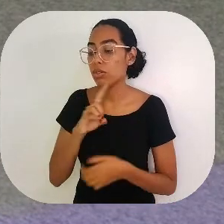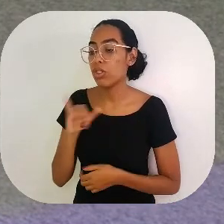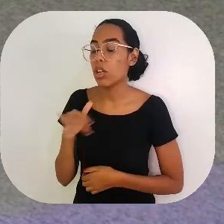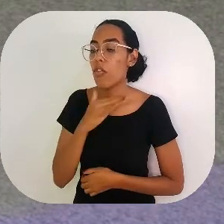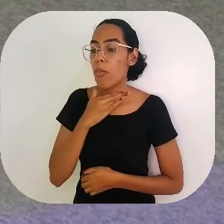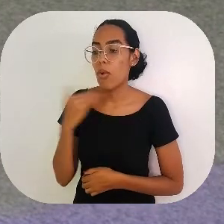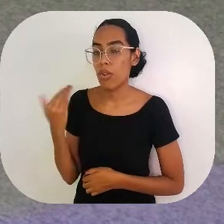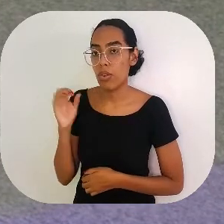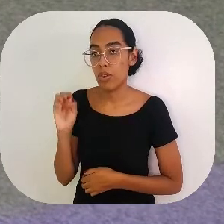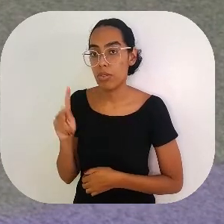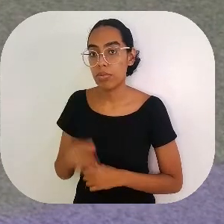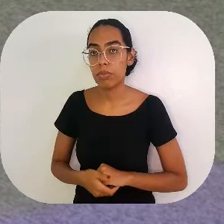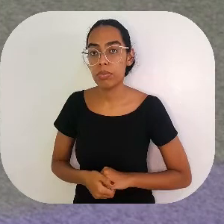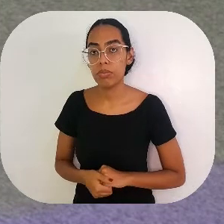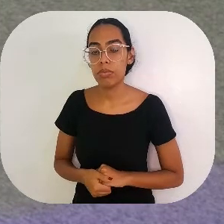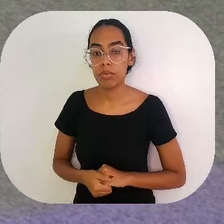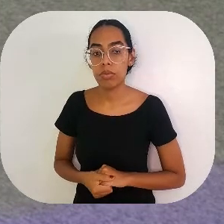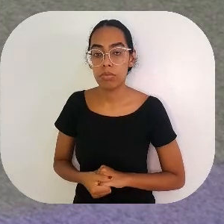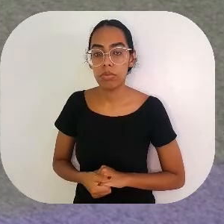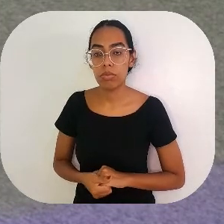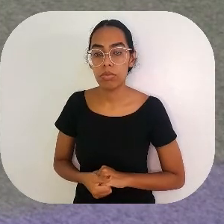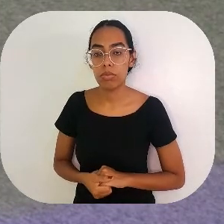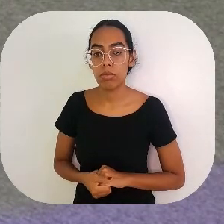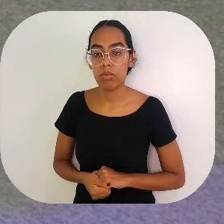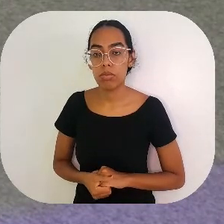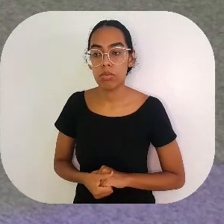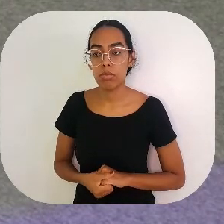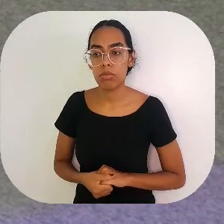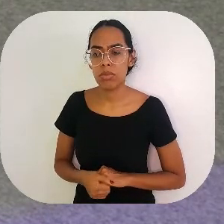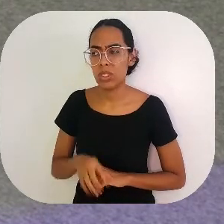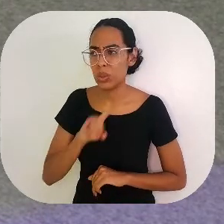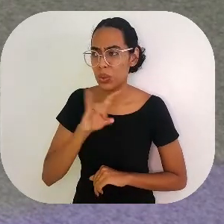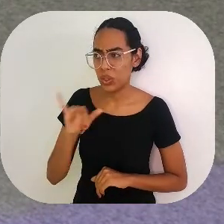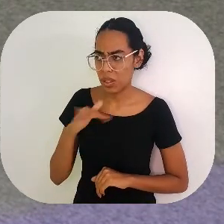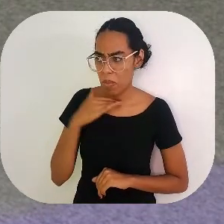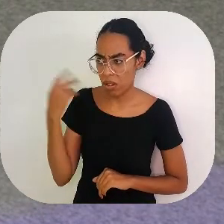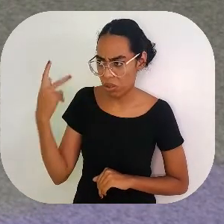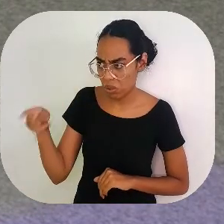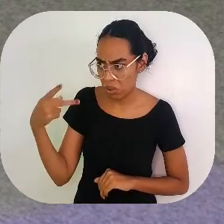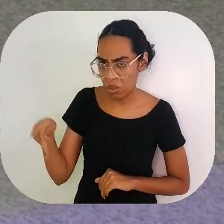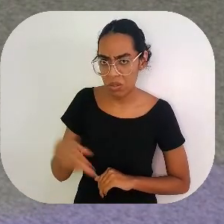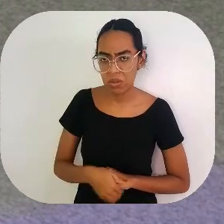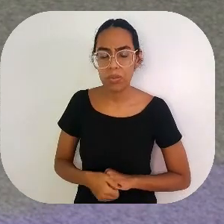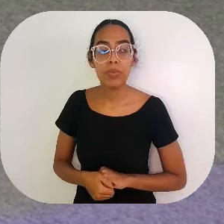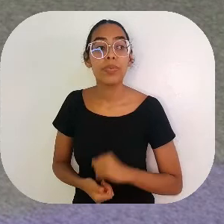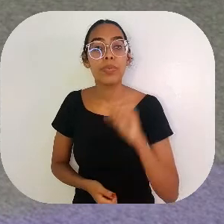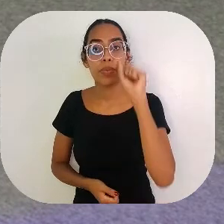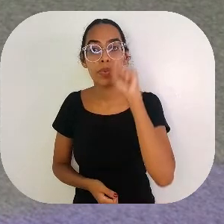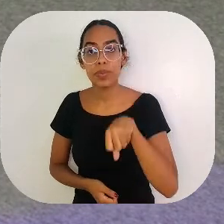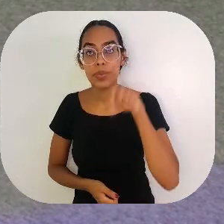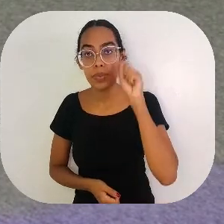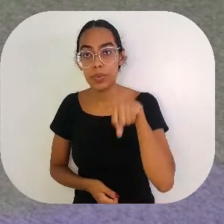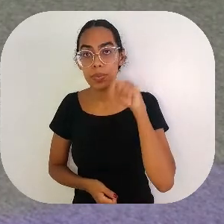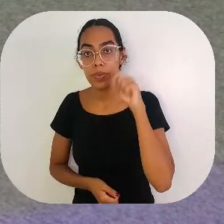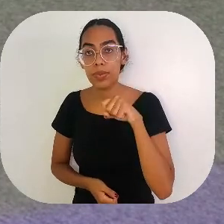morte. O padre olhou assim pra ele e disse, O dia da sua morte é porque o senhor